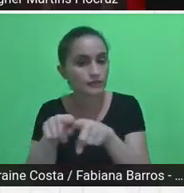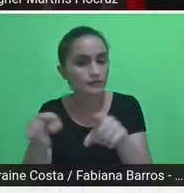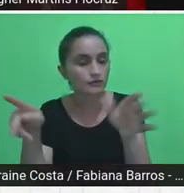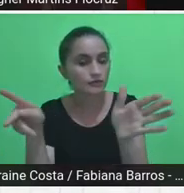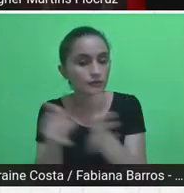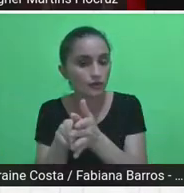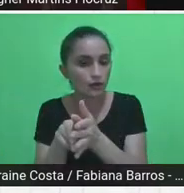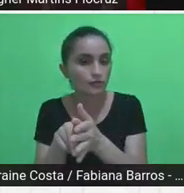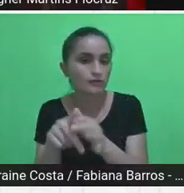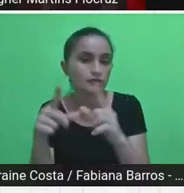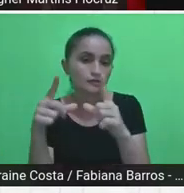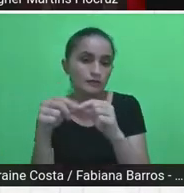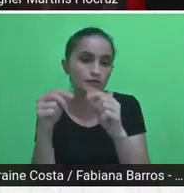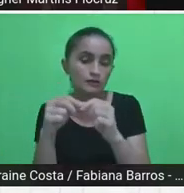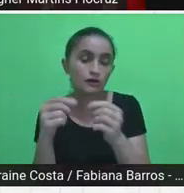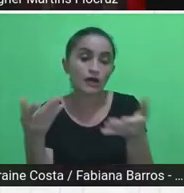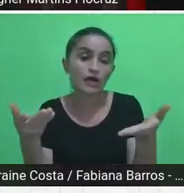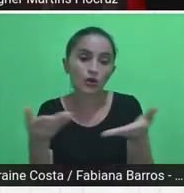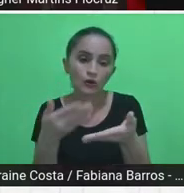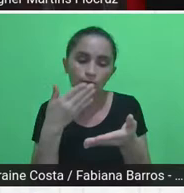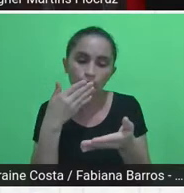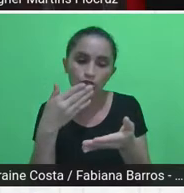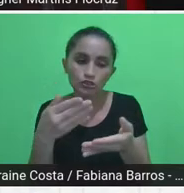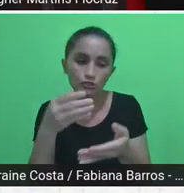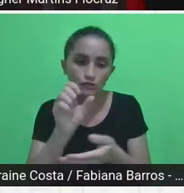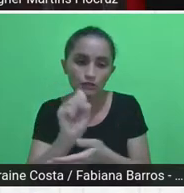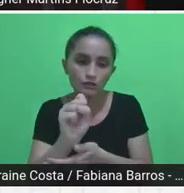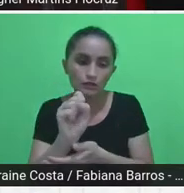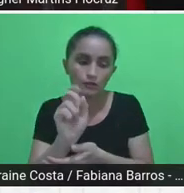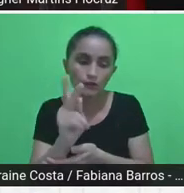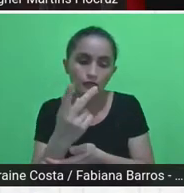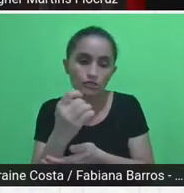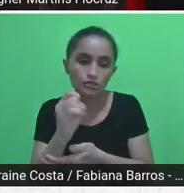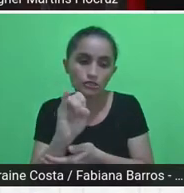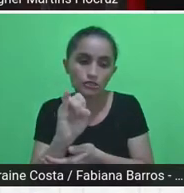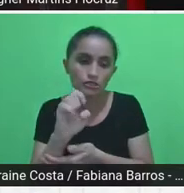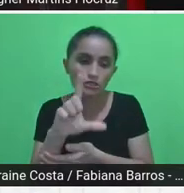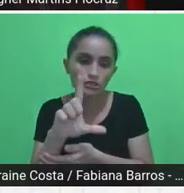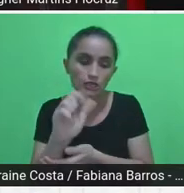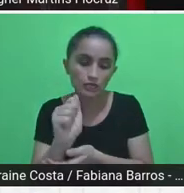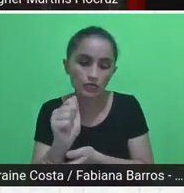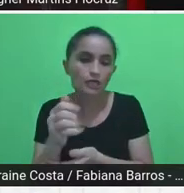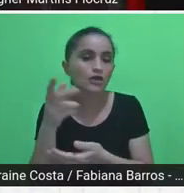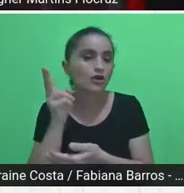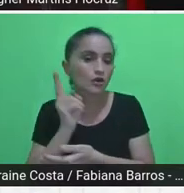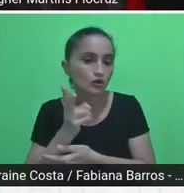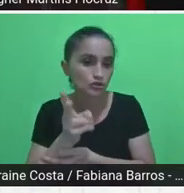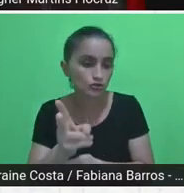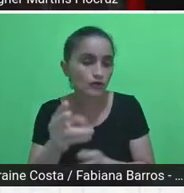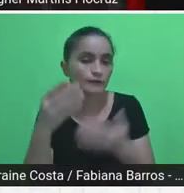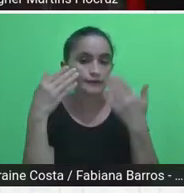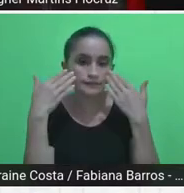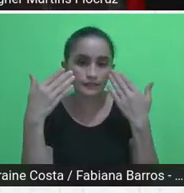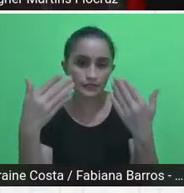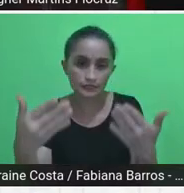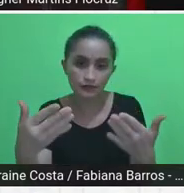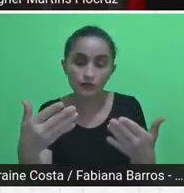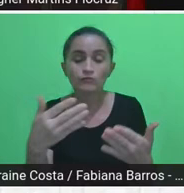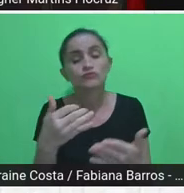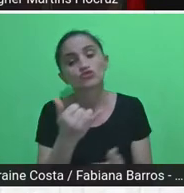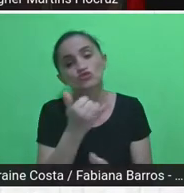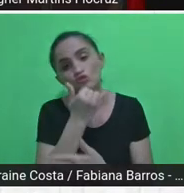apresentar, e pedindo mais uma vez desculpa a vocês, eu vou ter que me ausentar aqui, tentando